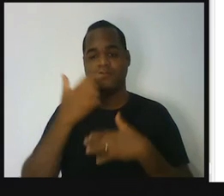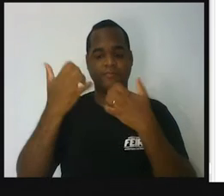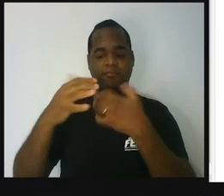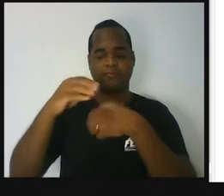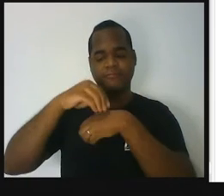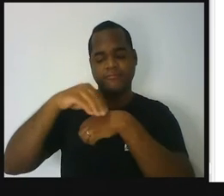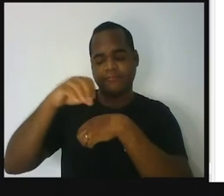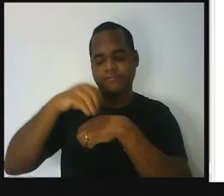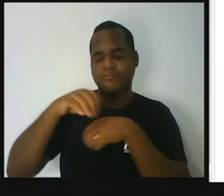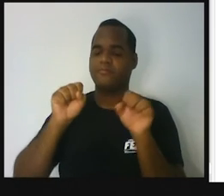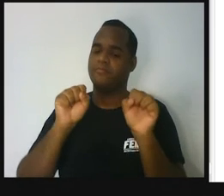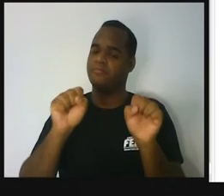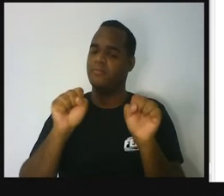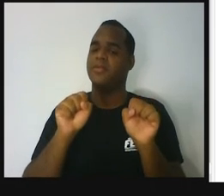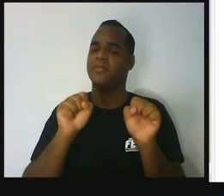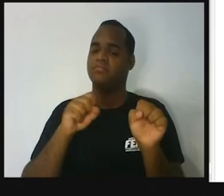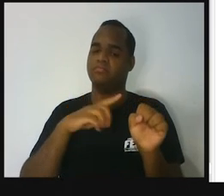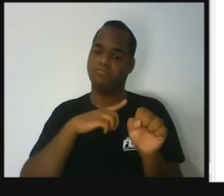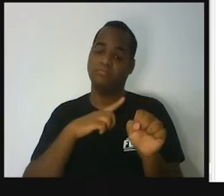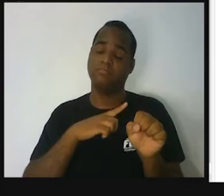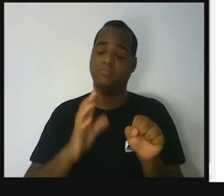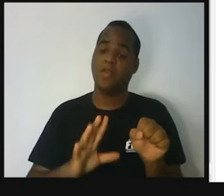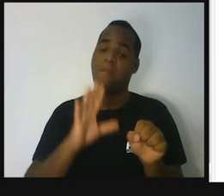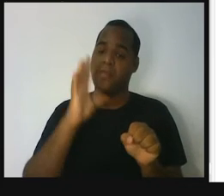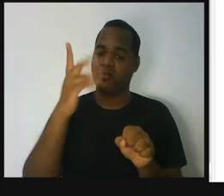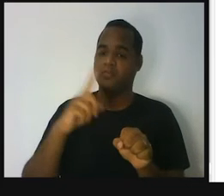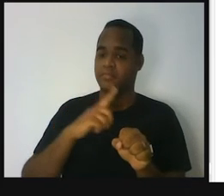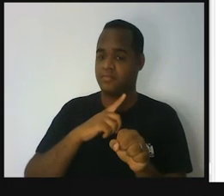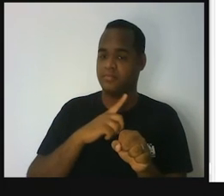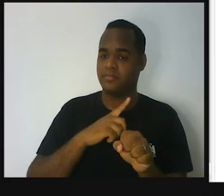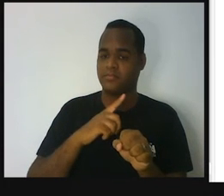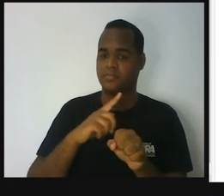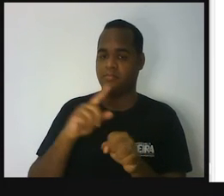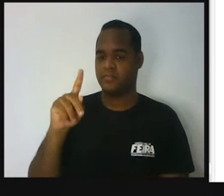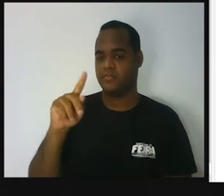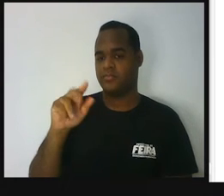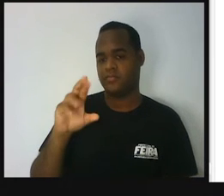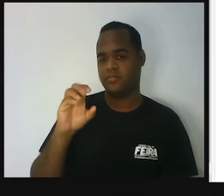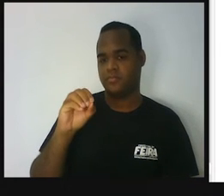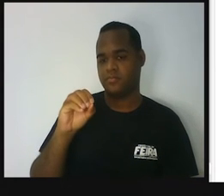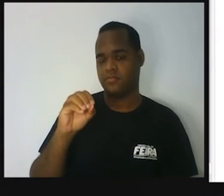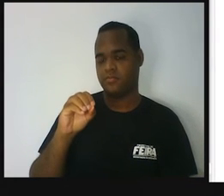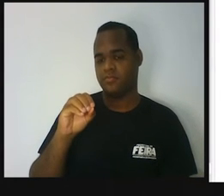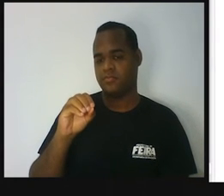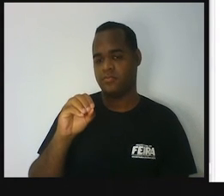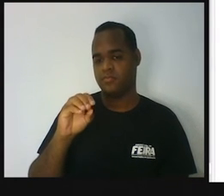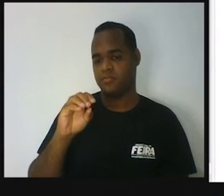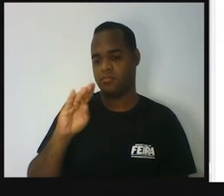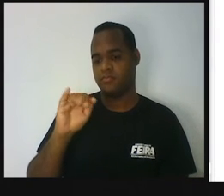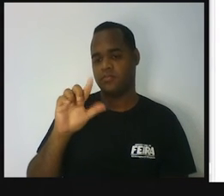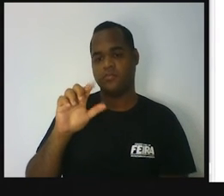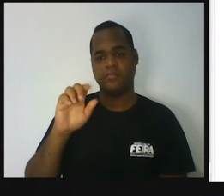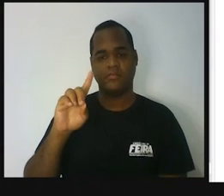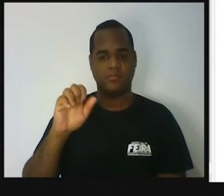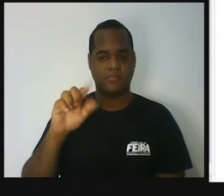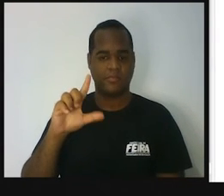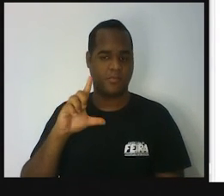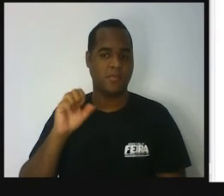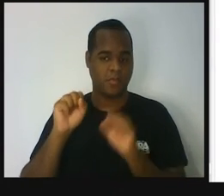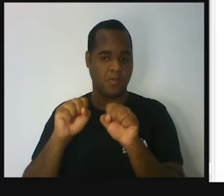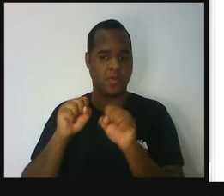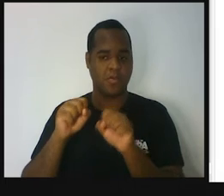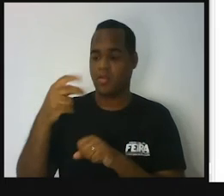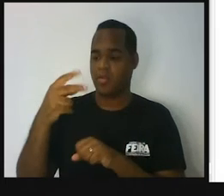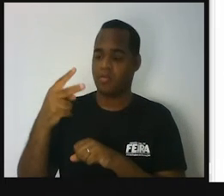possibilidade, né? A possibilidade não. A probabilidade, a chance de Júlia ganhar é dois